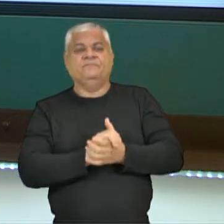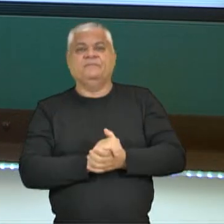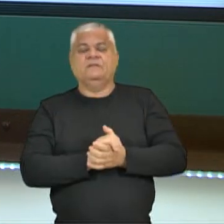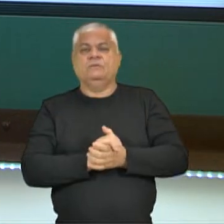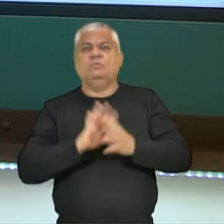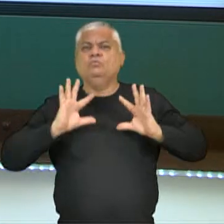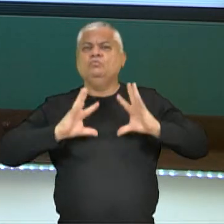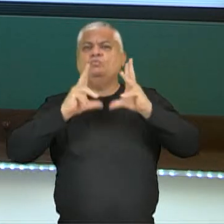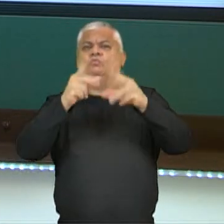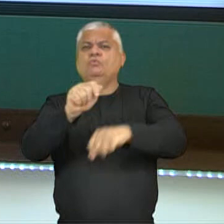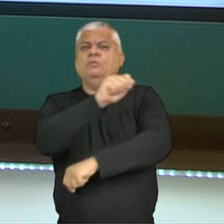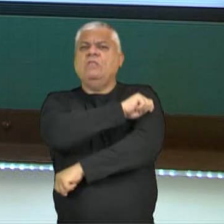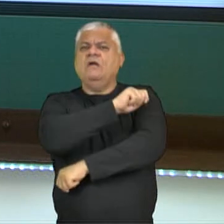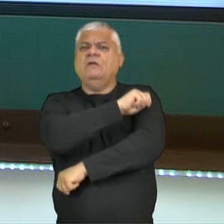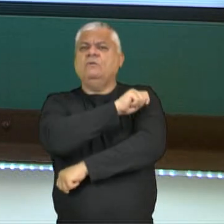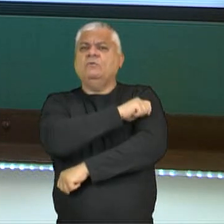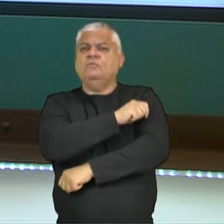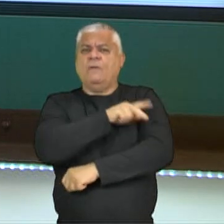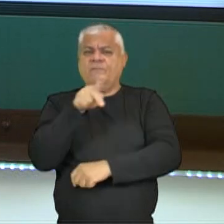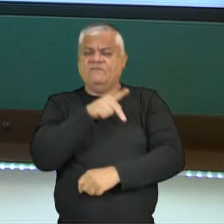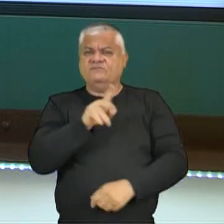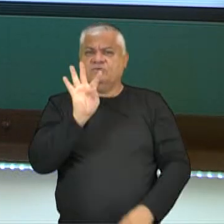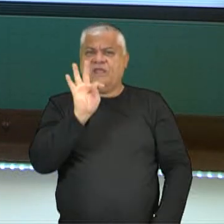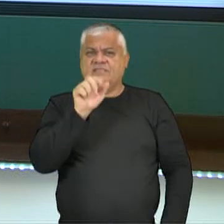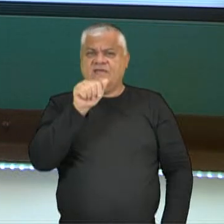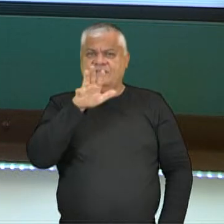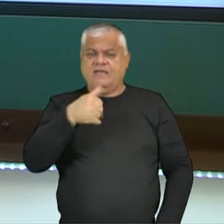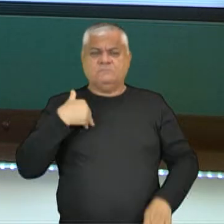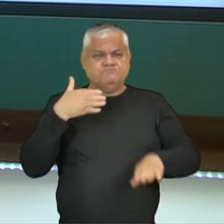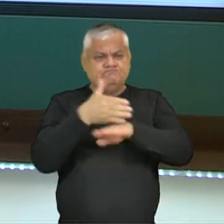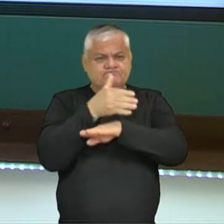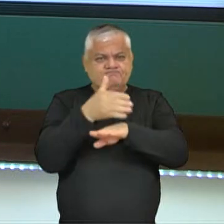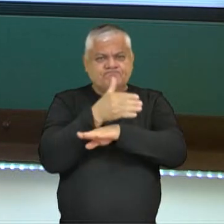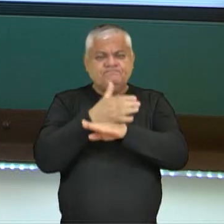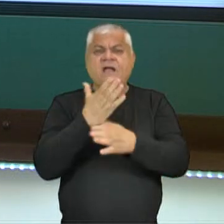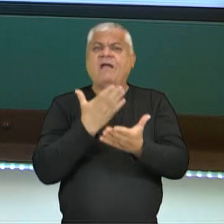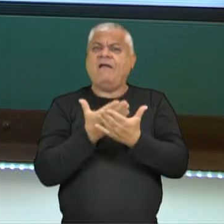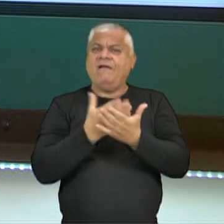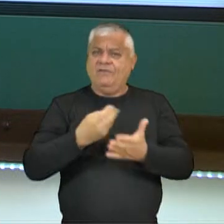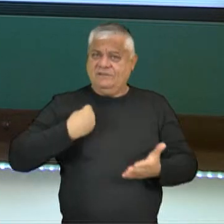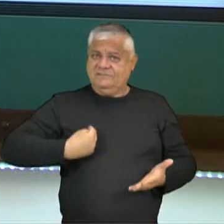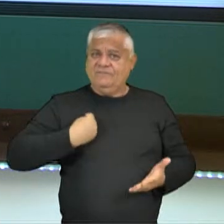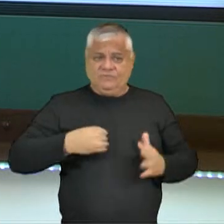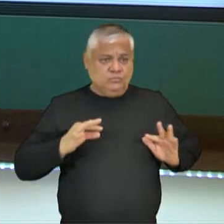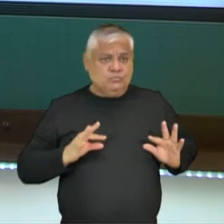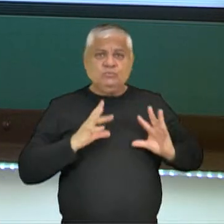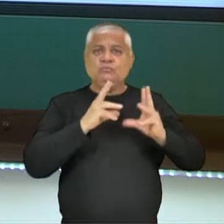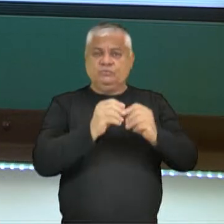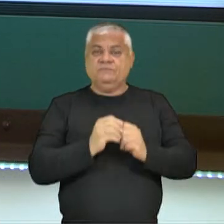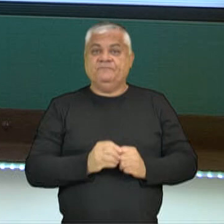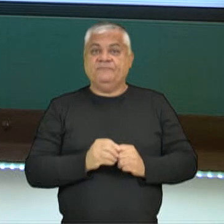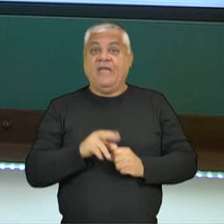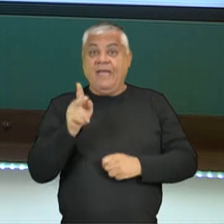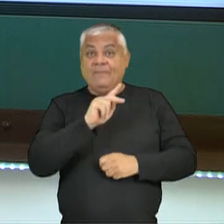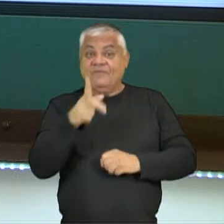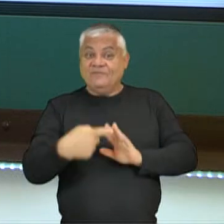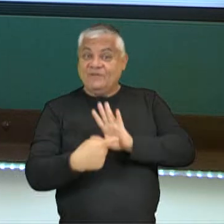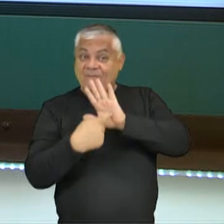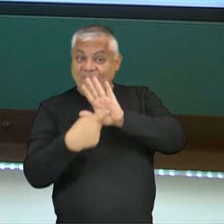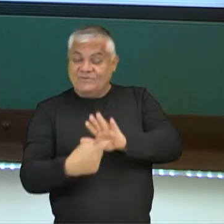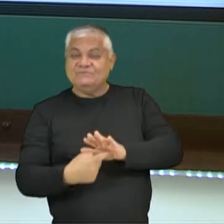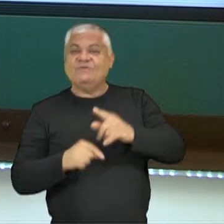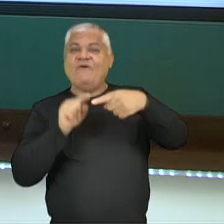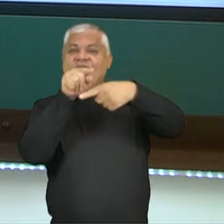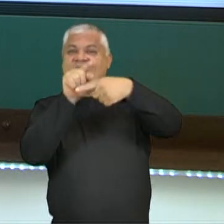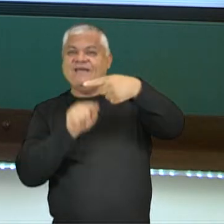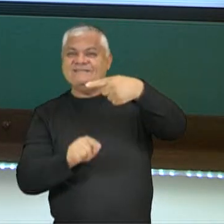Todos os alunos da turma da professora Dani compareceram à aula de hoje. A professora representou essa situação por meio